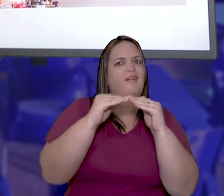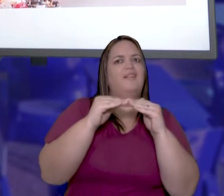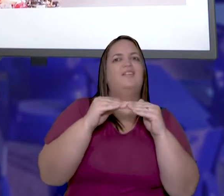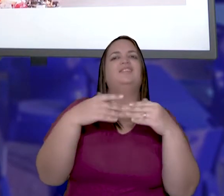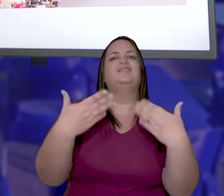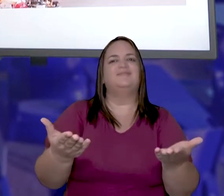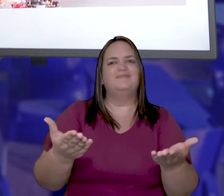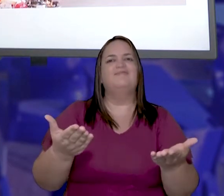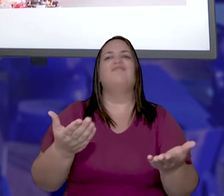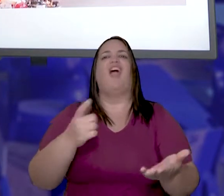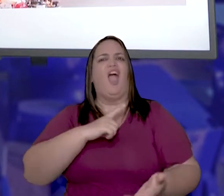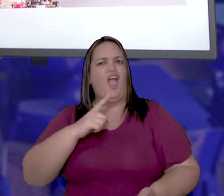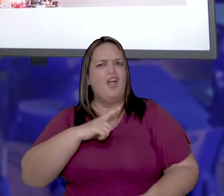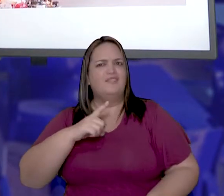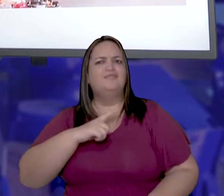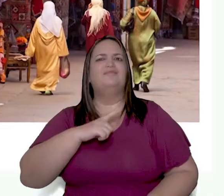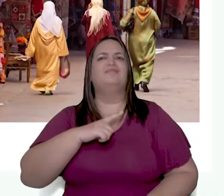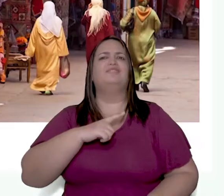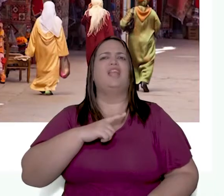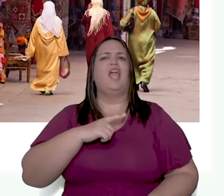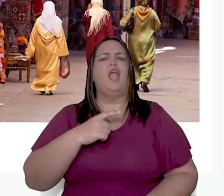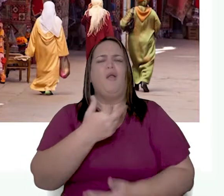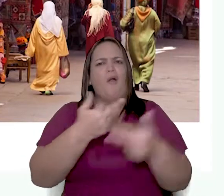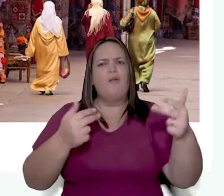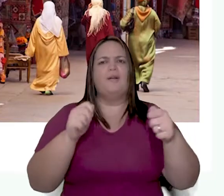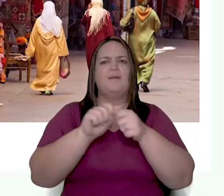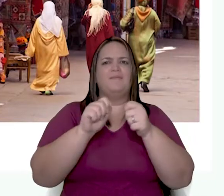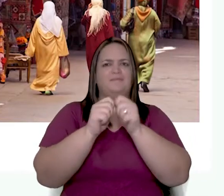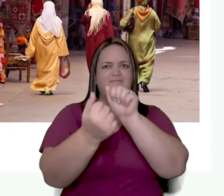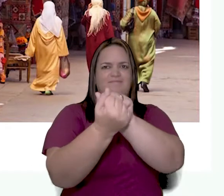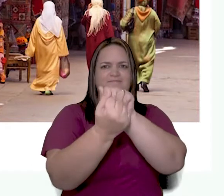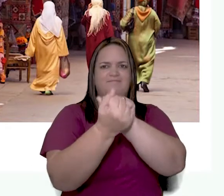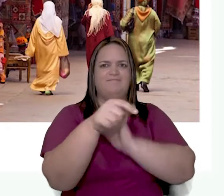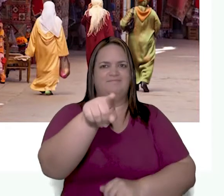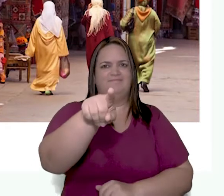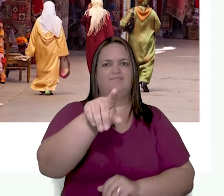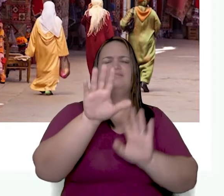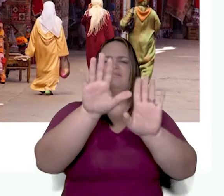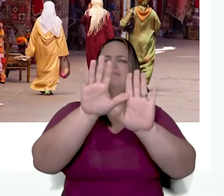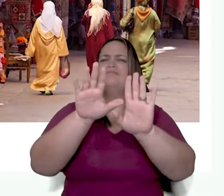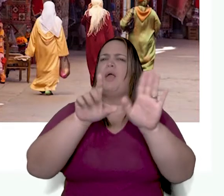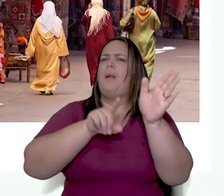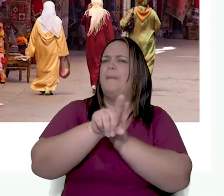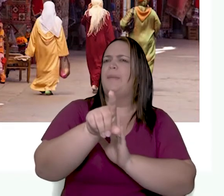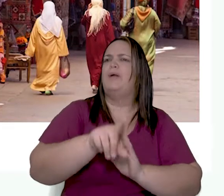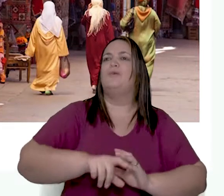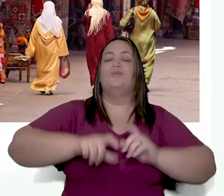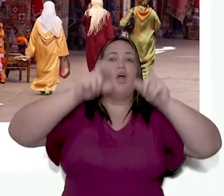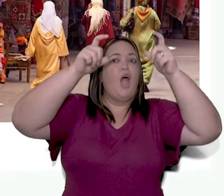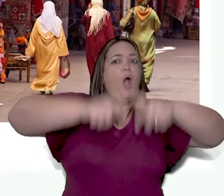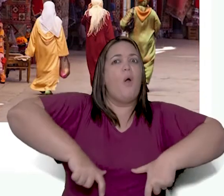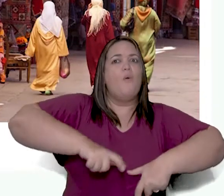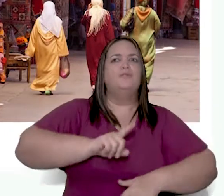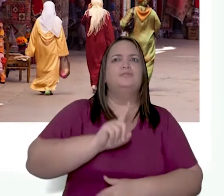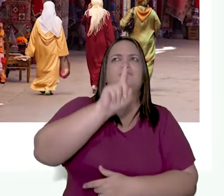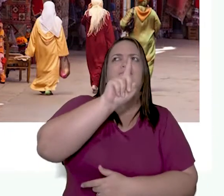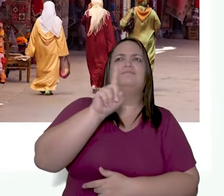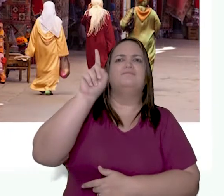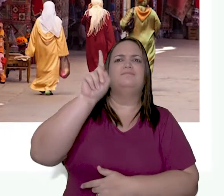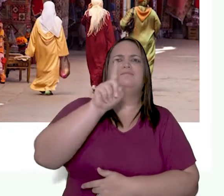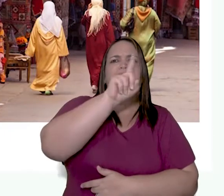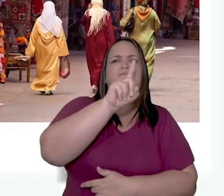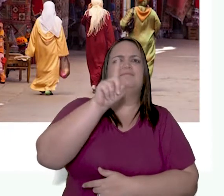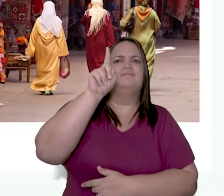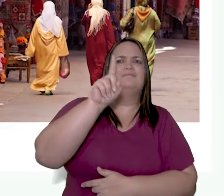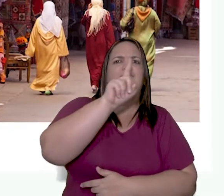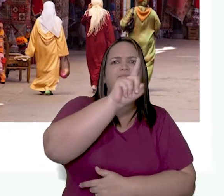tenho um desafio para vocês, tá certo? Onde se localizam essas paisagens aqui que